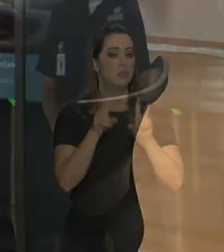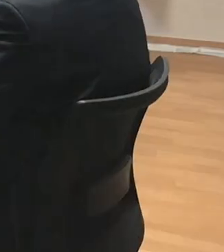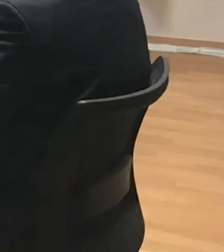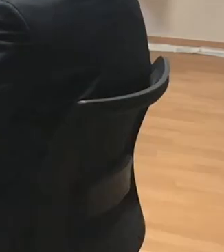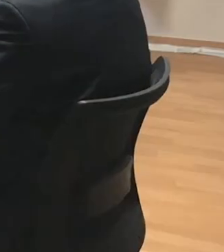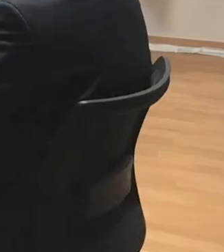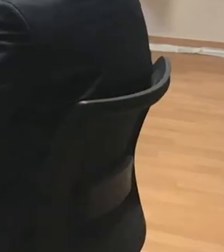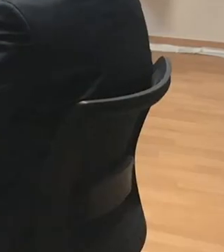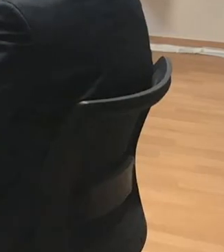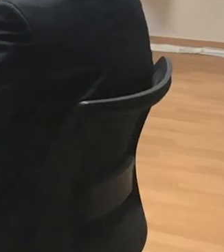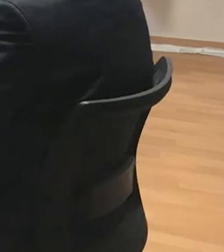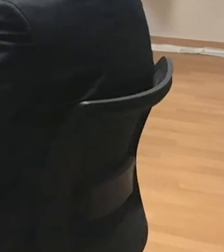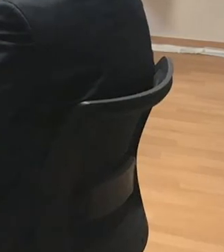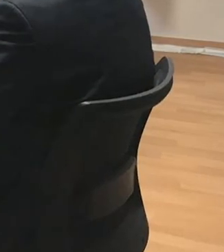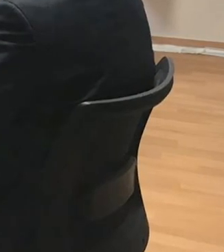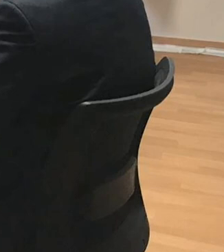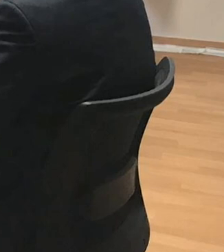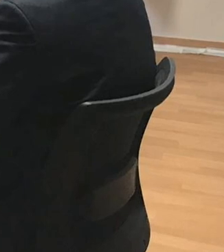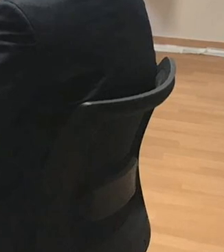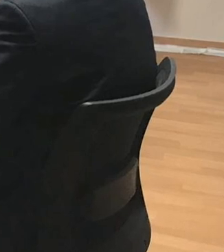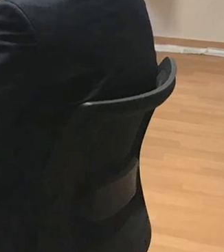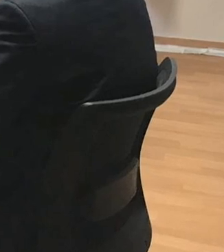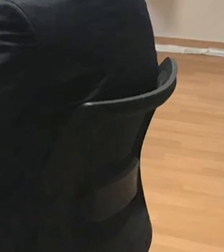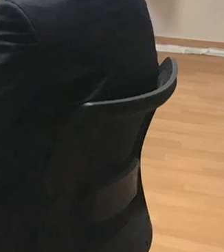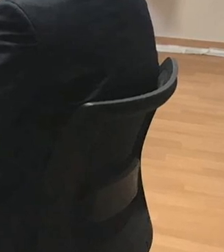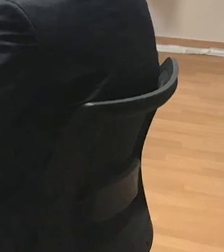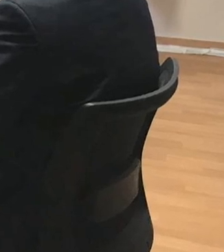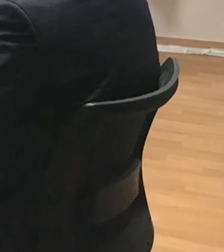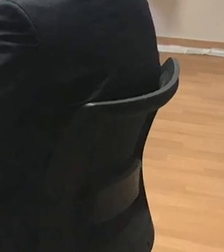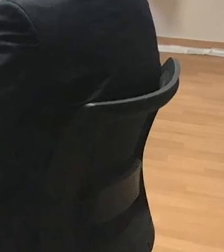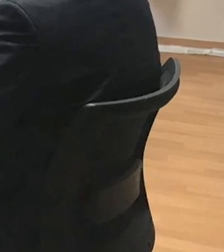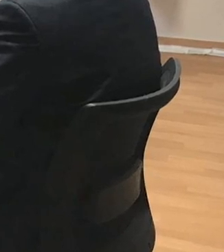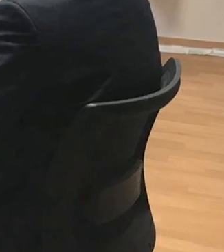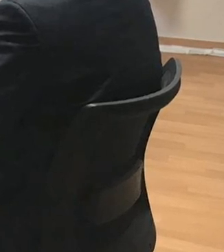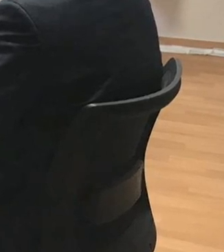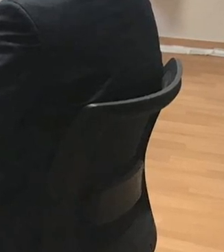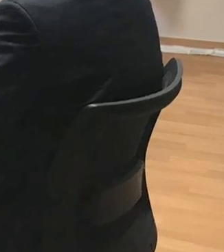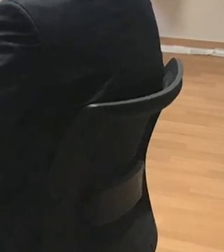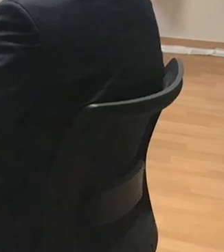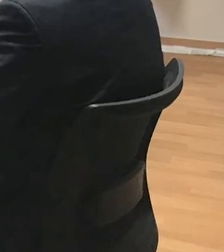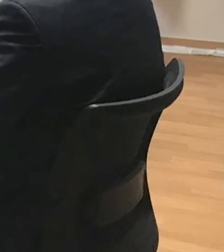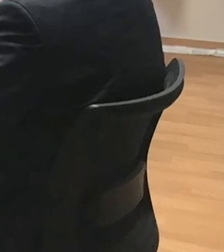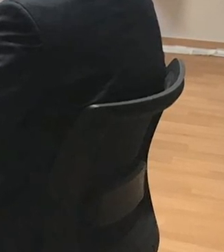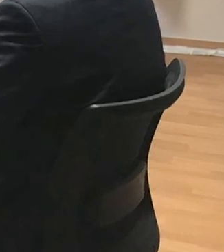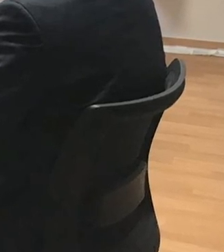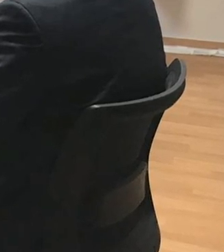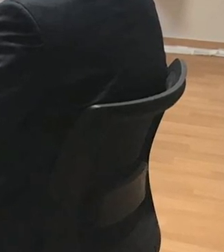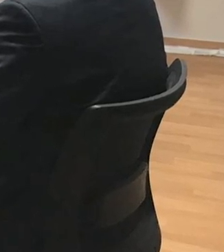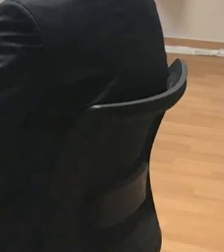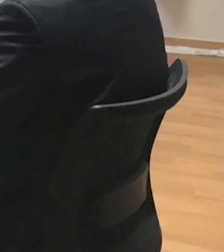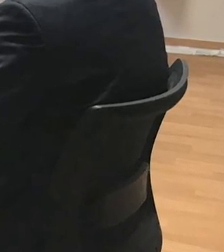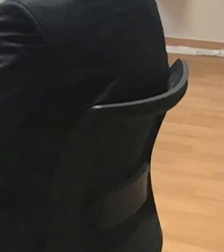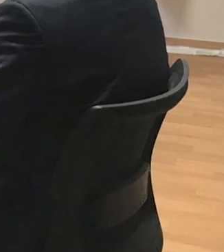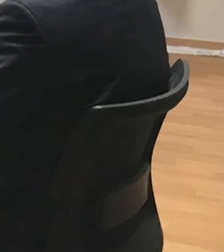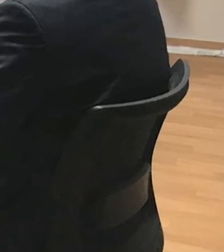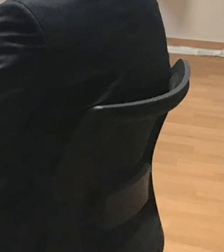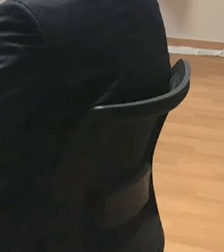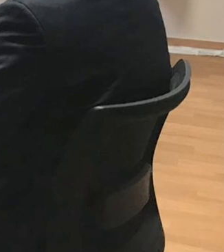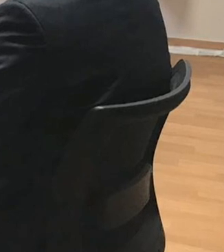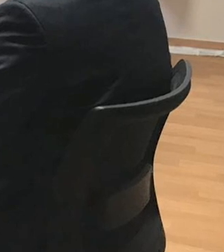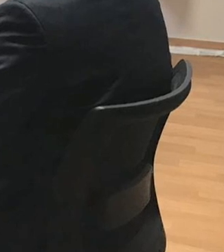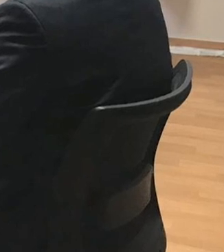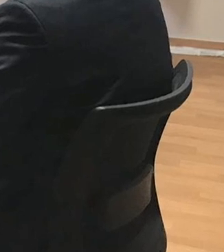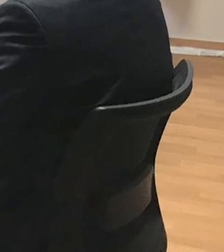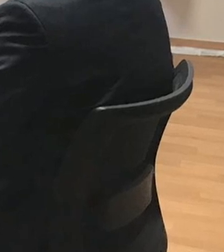referentes à gestão aeroportuária no Brasil. A presidência da República, inclusive, divulgou uma foto